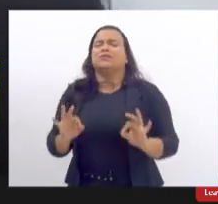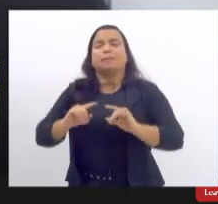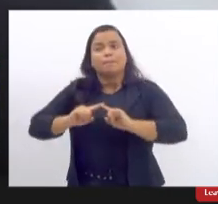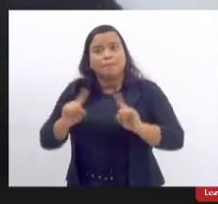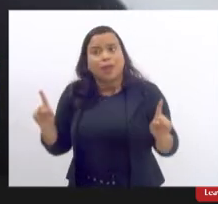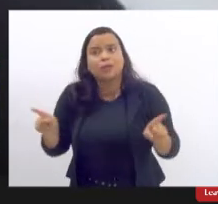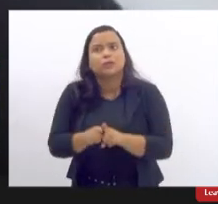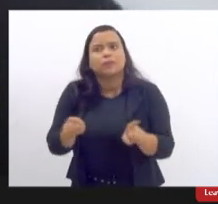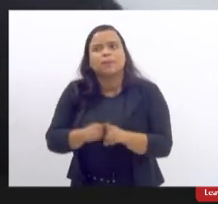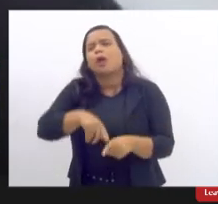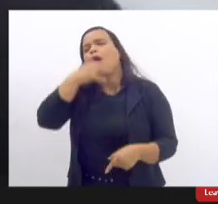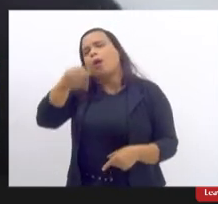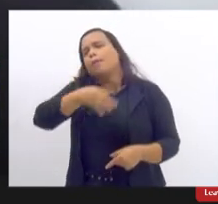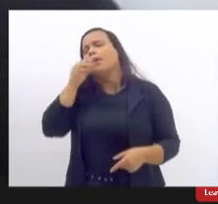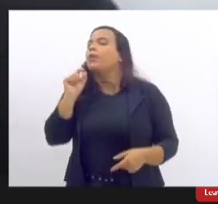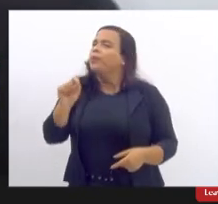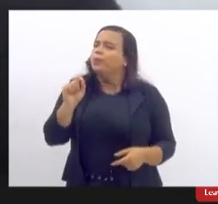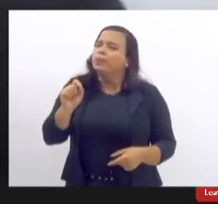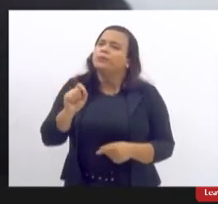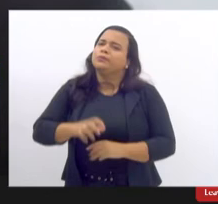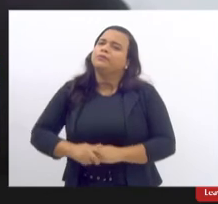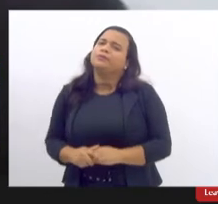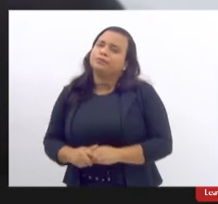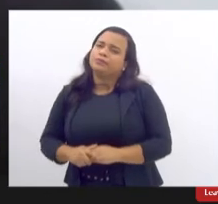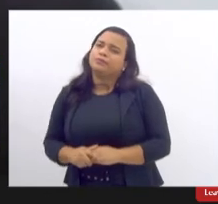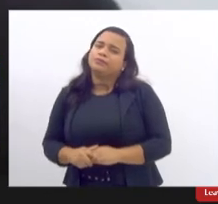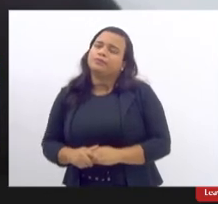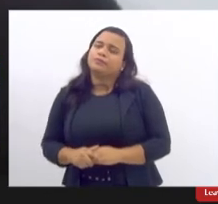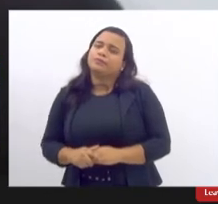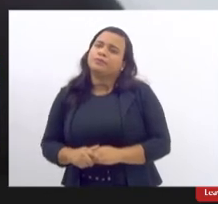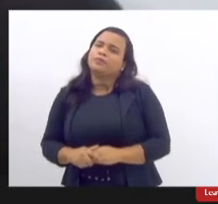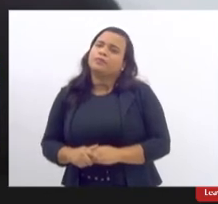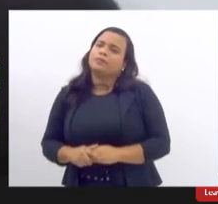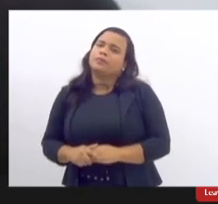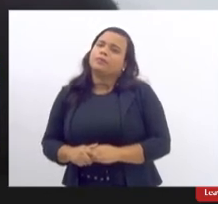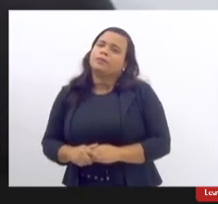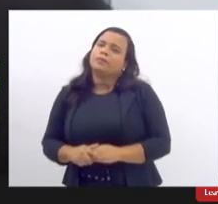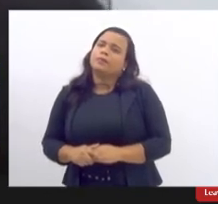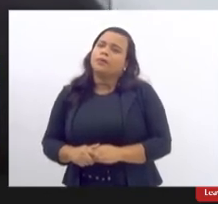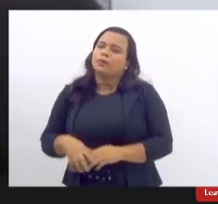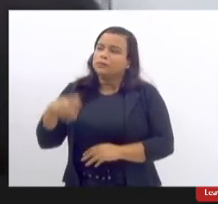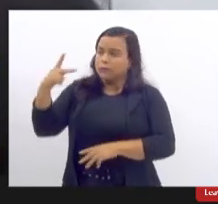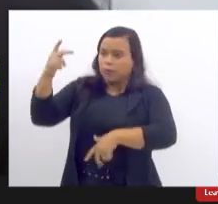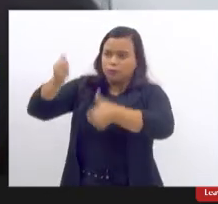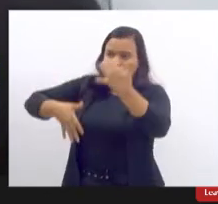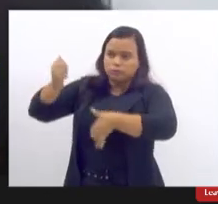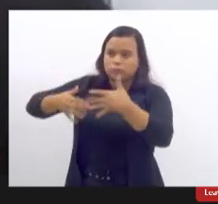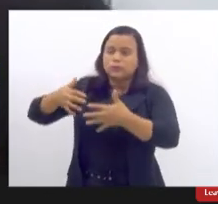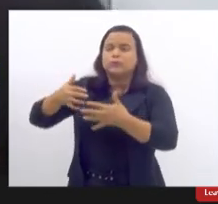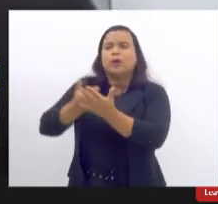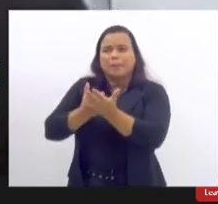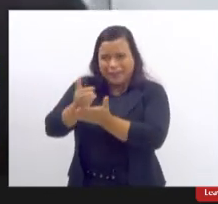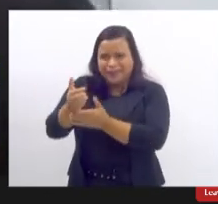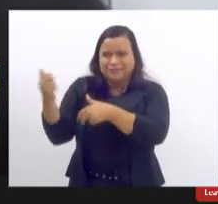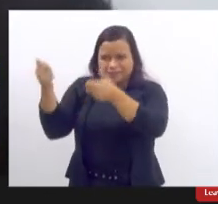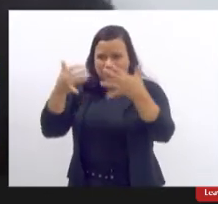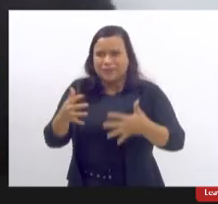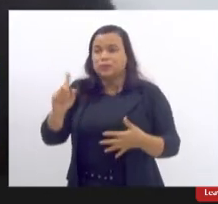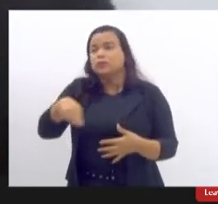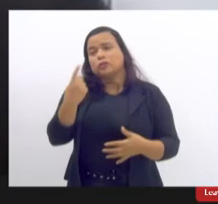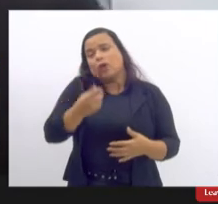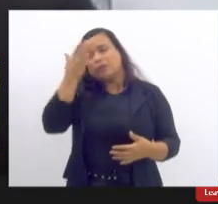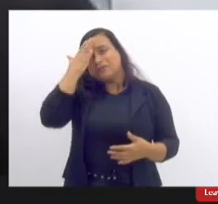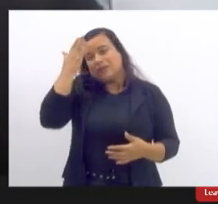penso também que na sua fala inicial quando a gente sabe que não é